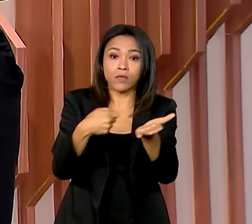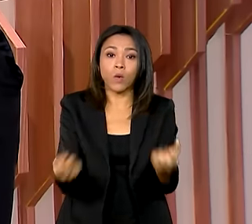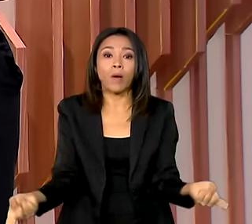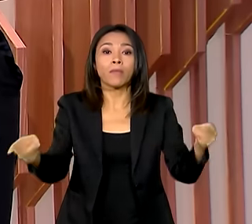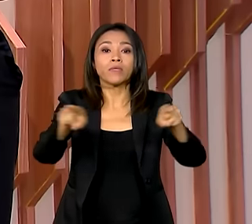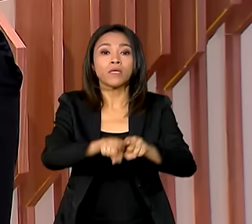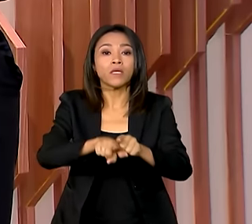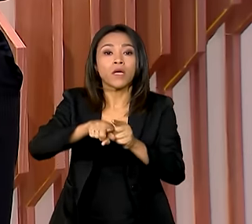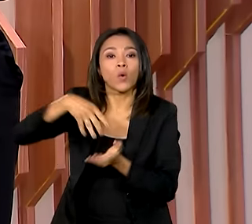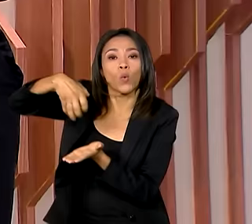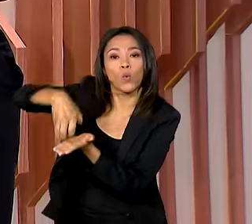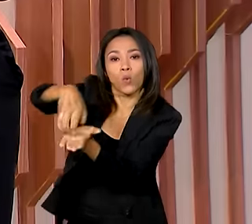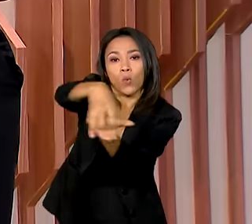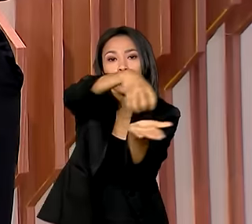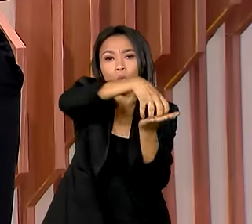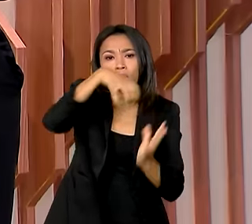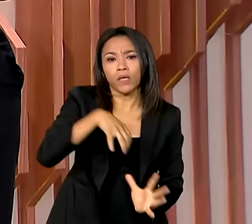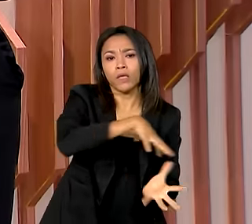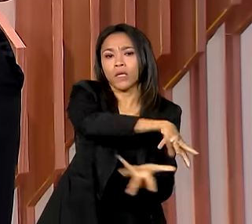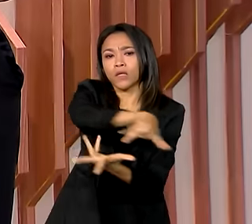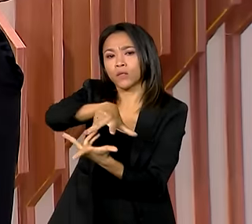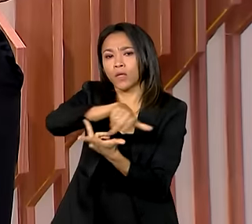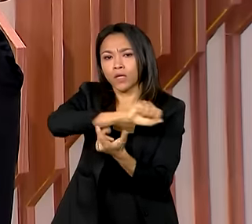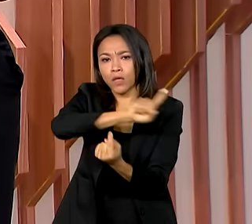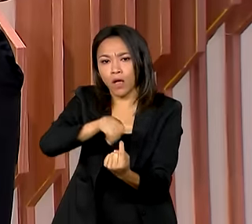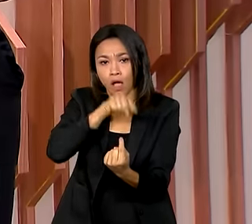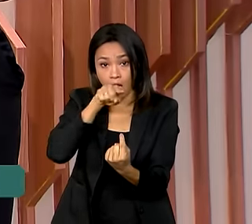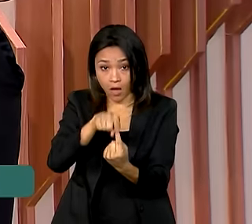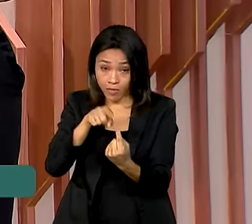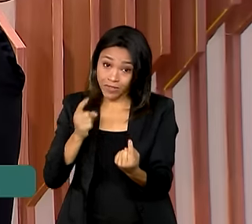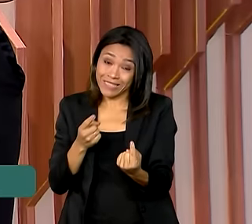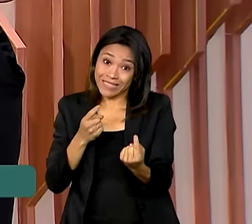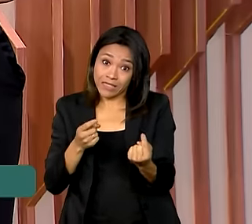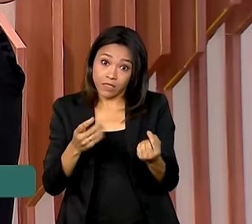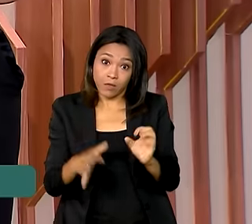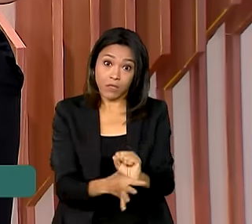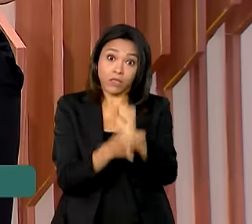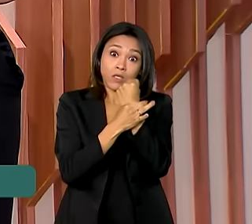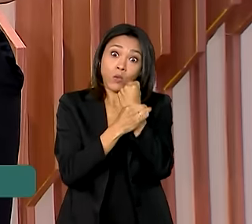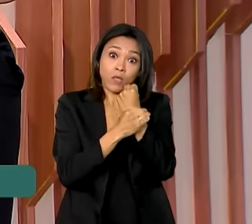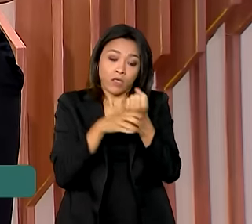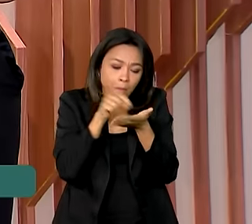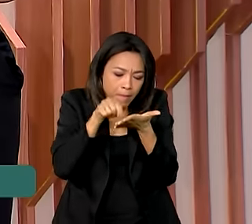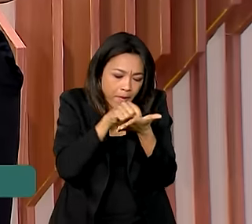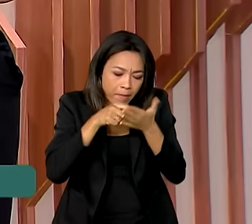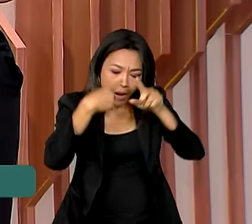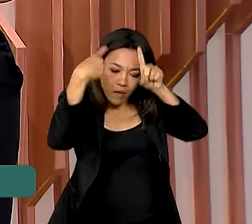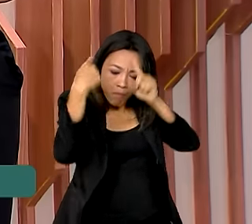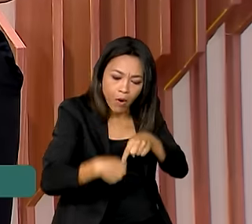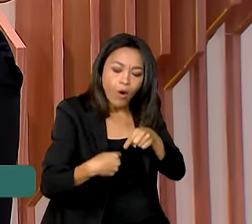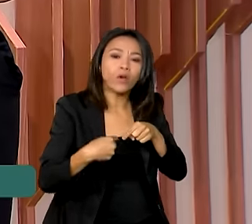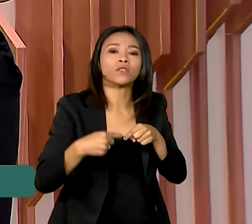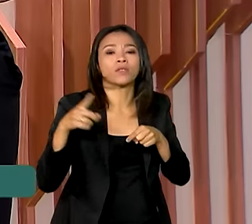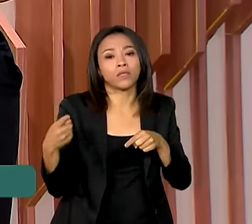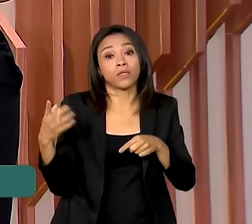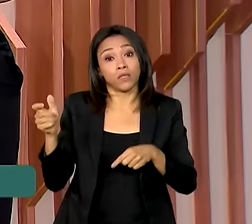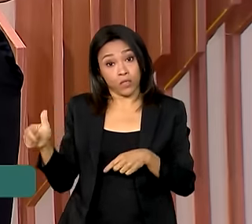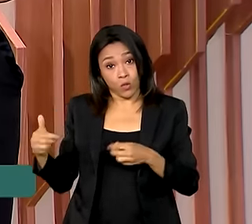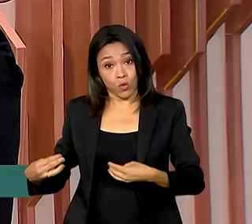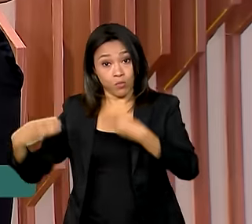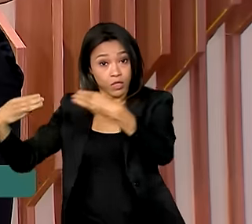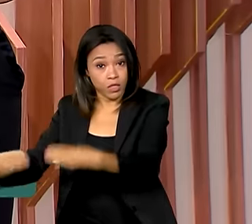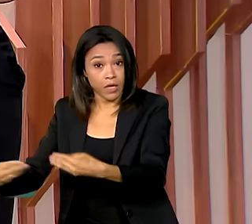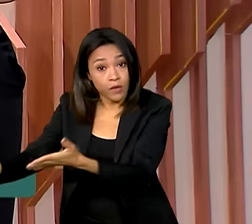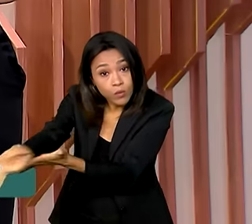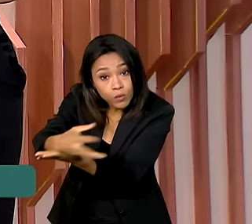internacionais de integridade para fortalecer a segurança nas apostas esportivas. Com a medida, o Ministério da Fazenda passa a contar